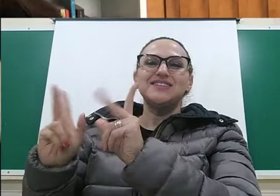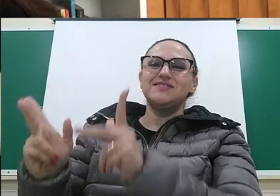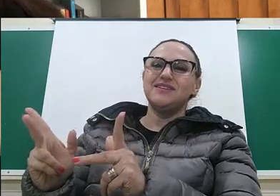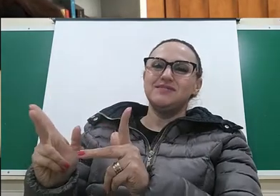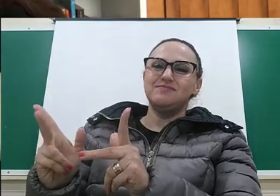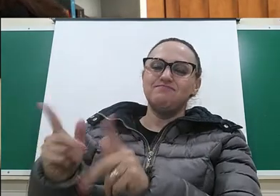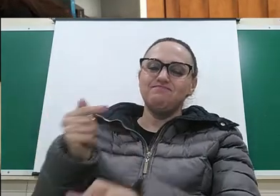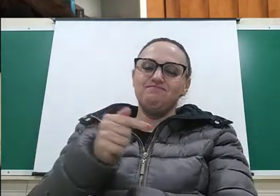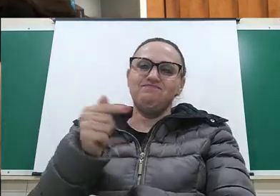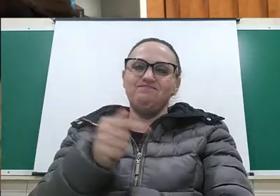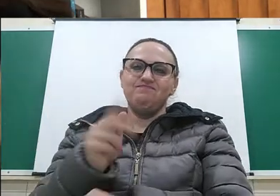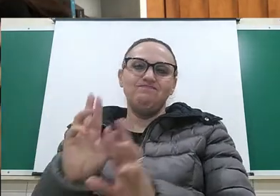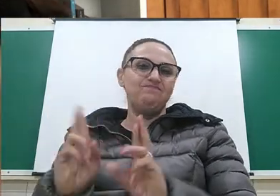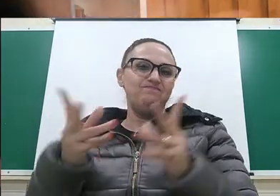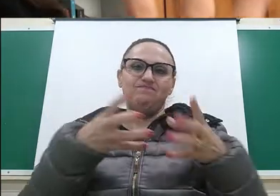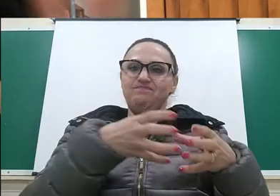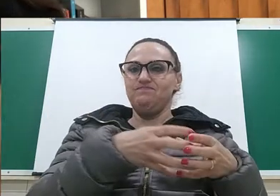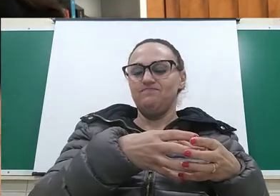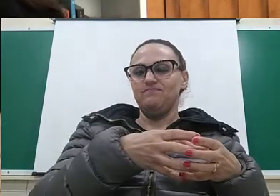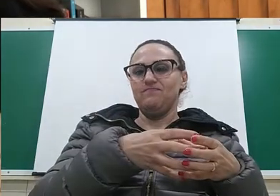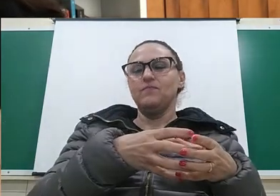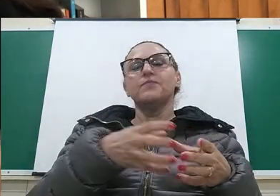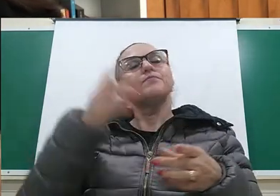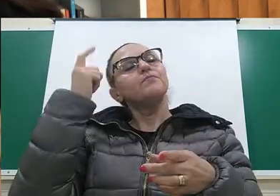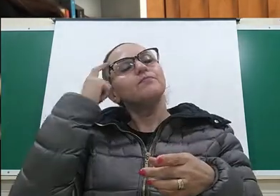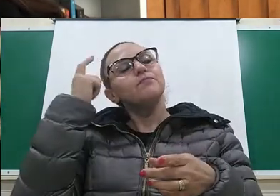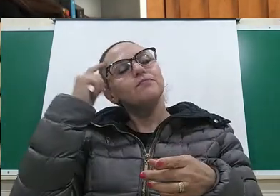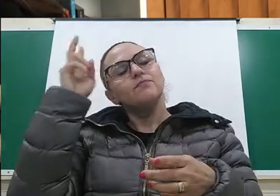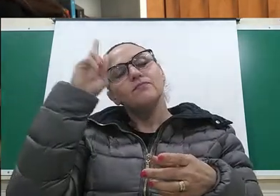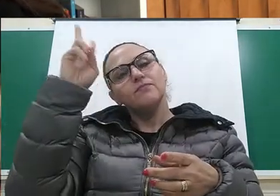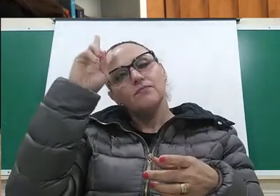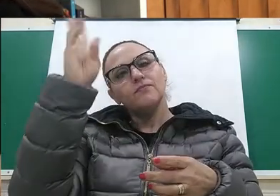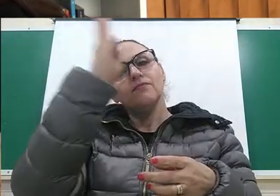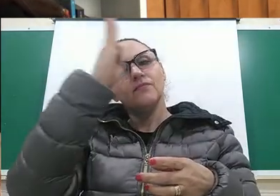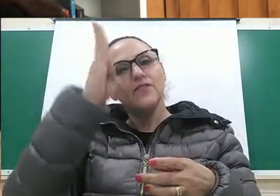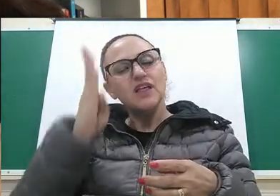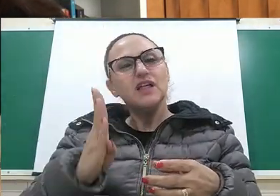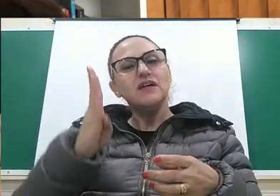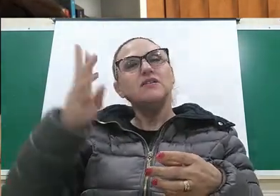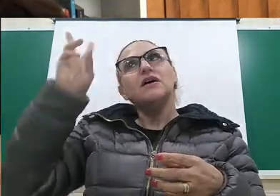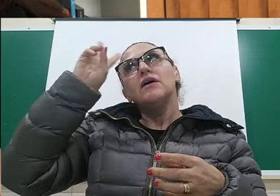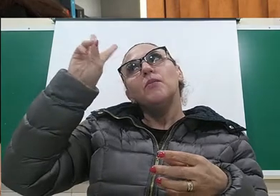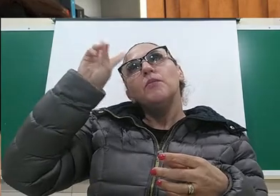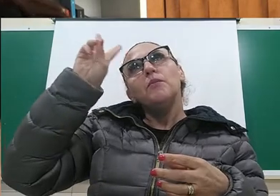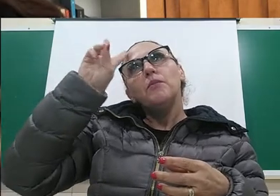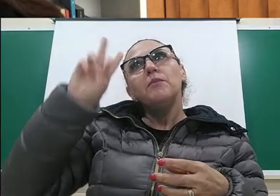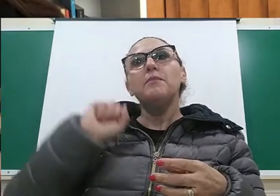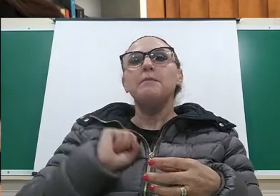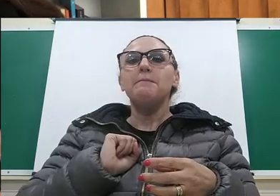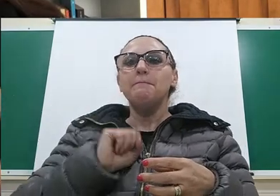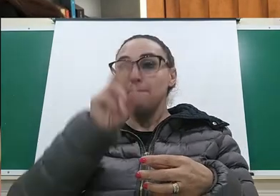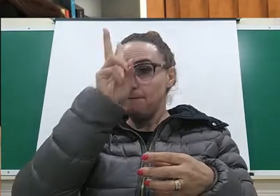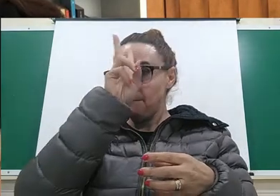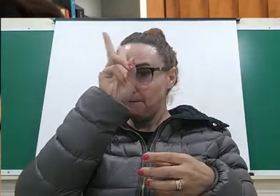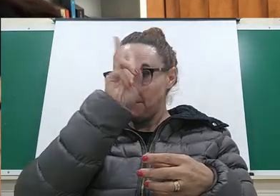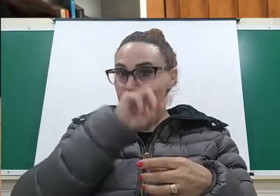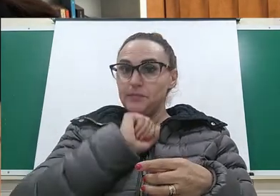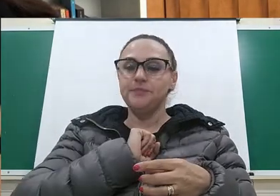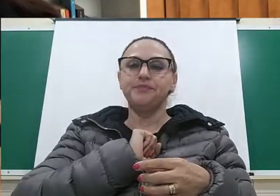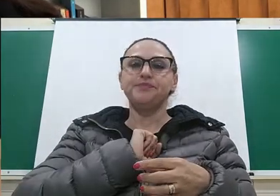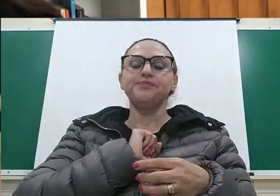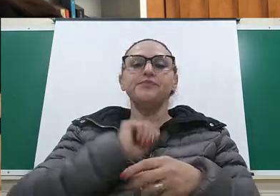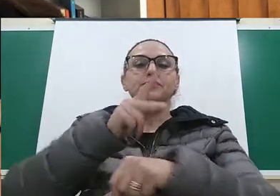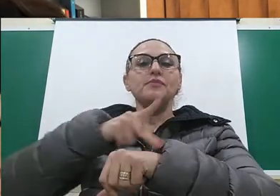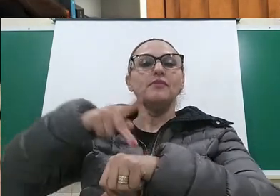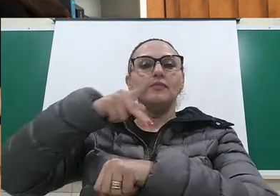era diferente. Quando a gente pensa na história do Brasil, a gente precisa levar em consideração alguns fatos. O primeiro deles é que nós fomos